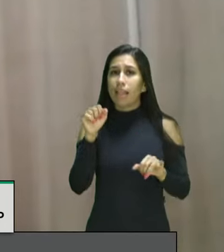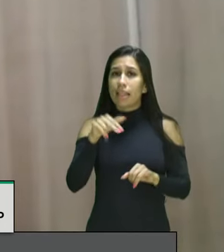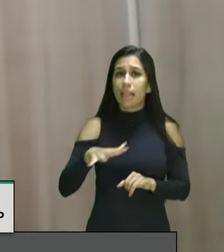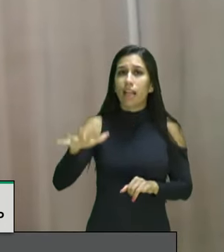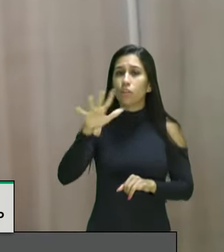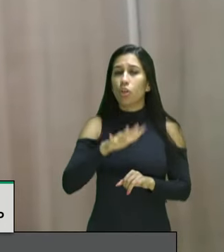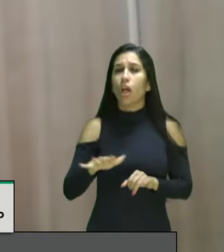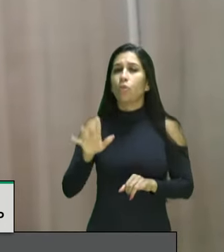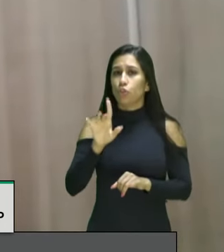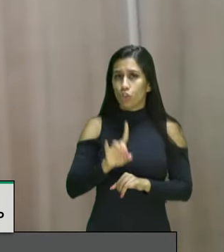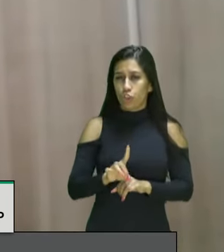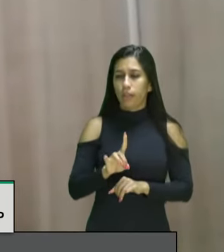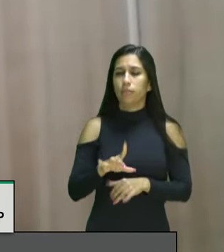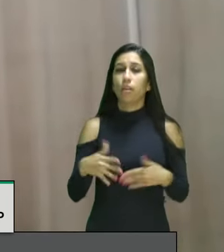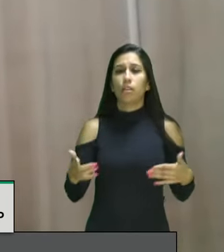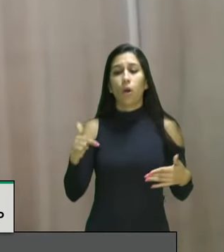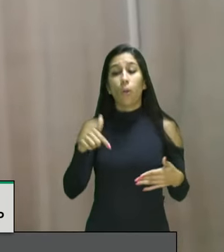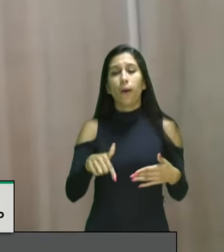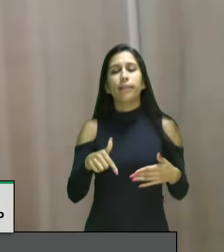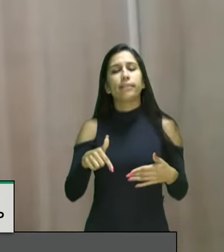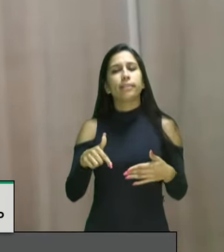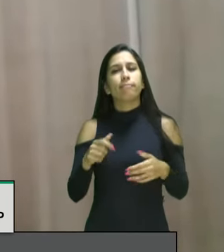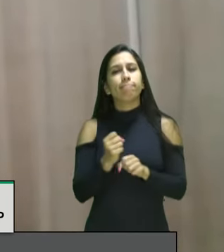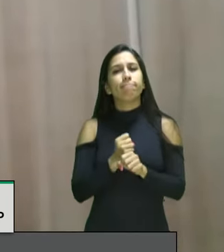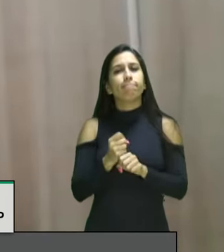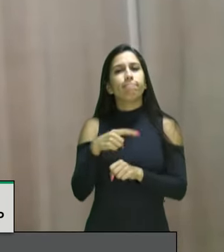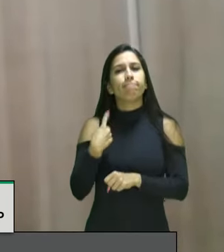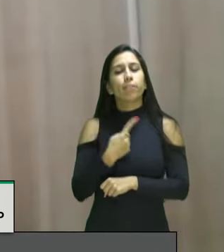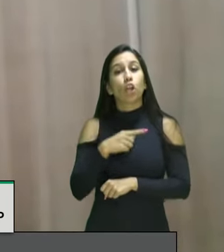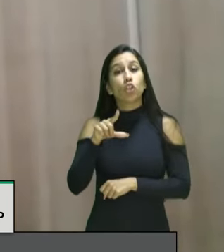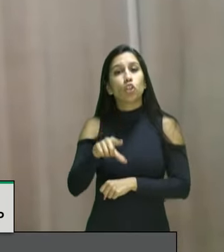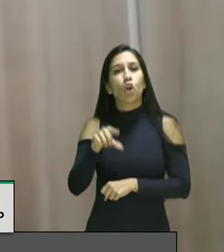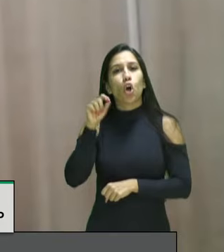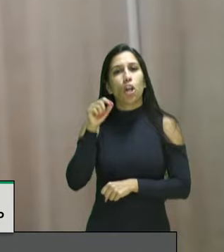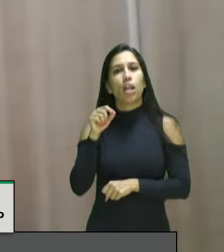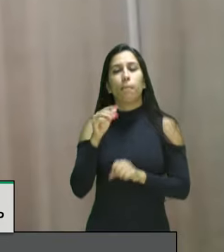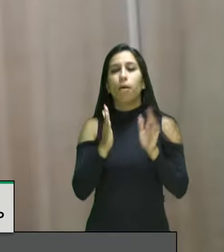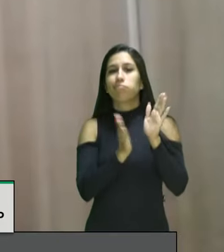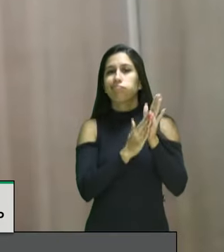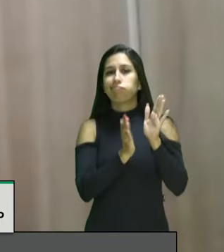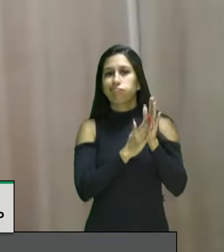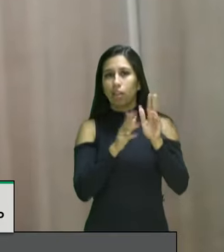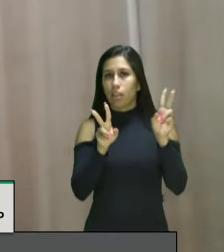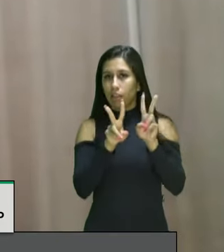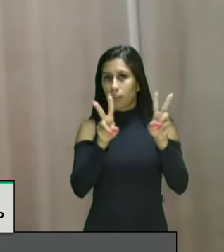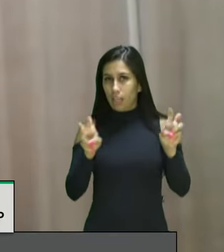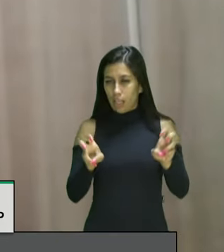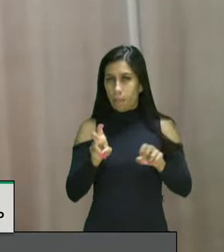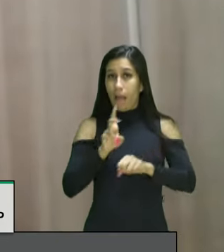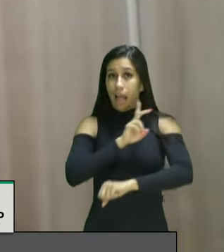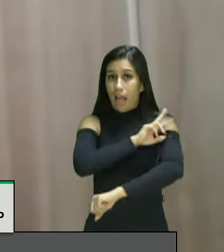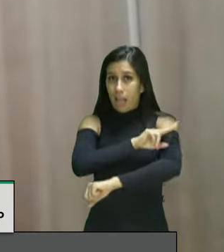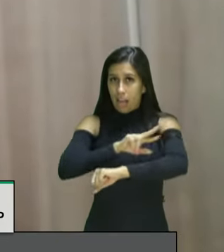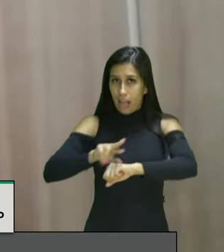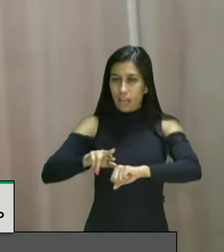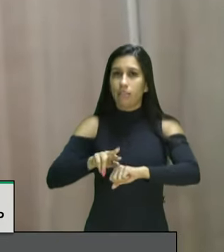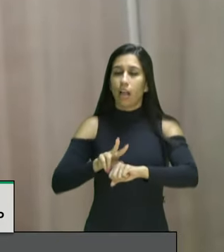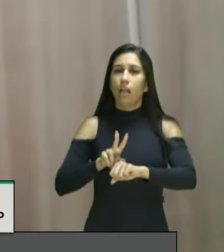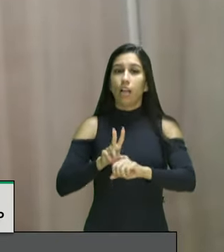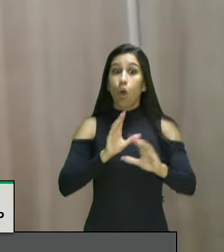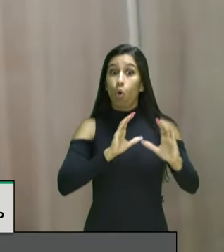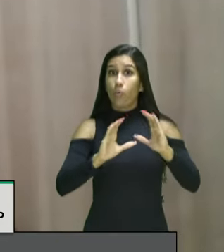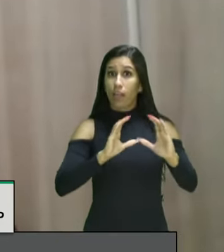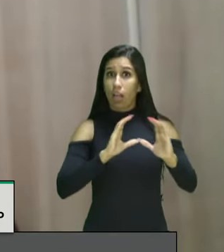nós escolhemos a pauta racial como o principal foco de atuação na nossa comunicação tanto interna quanto